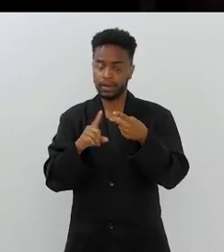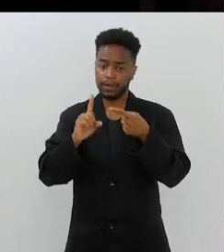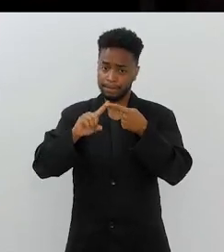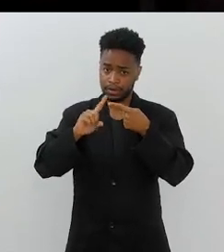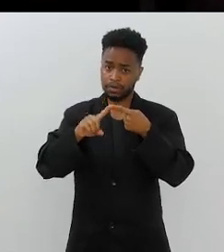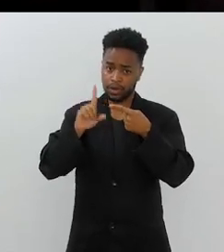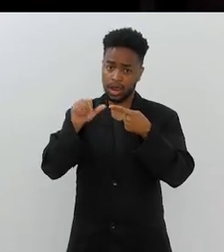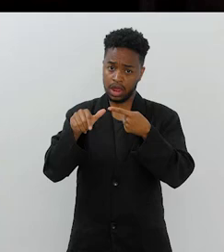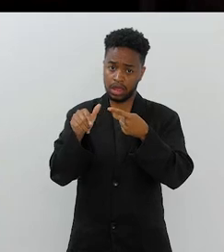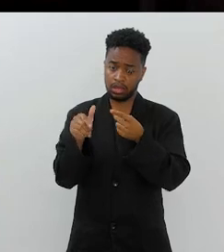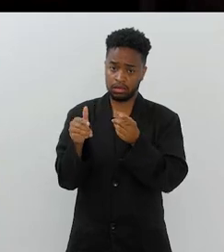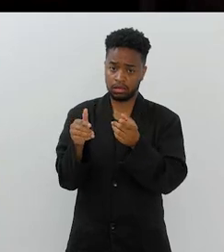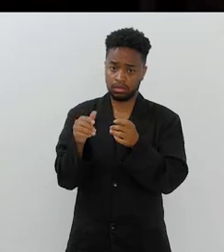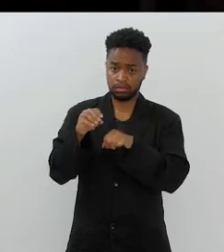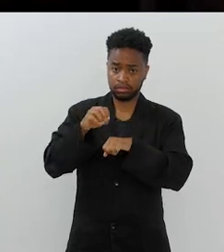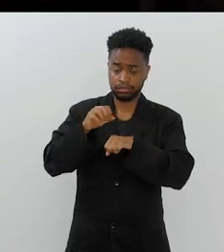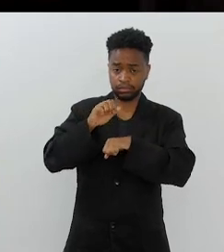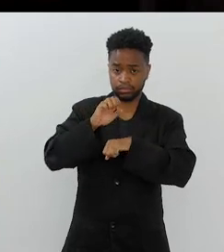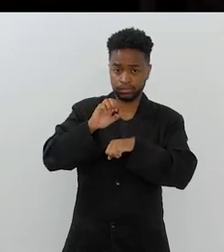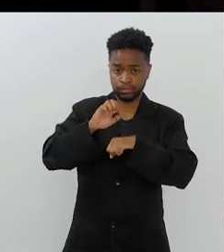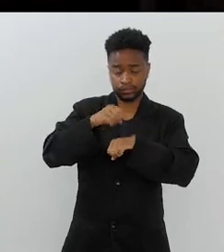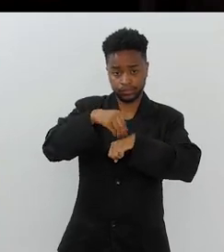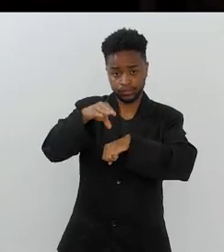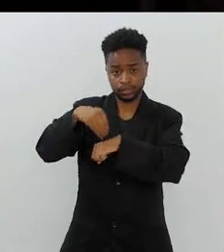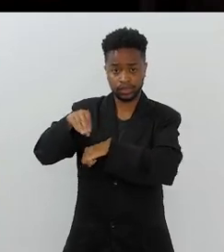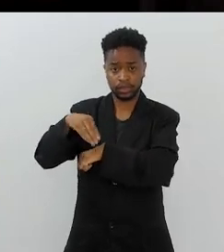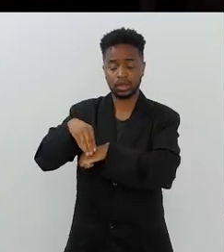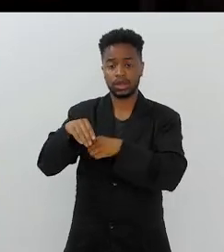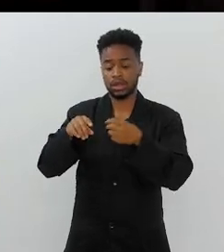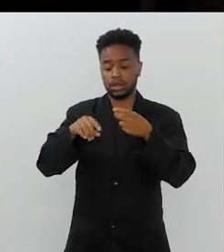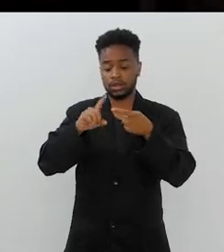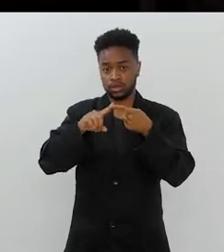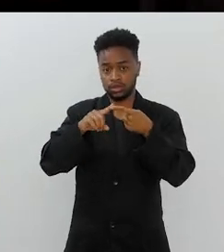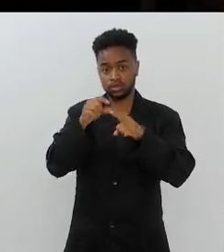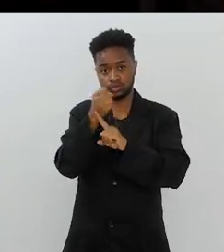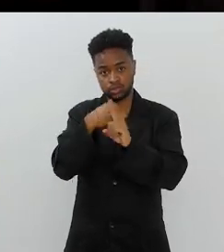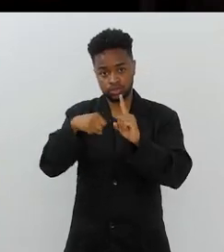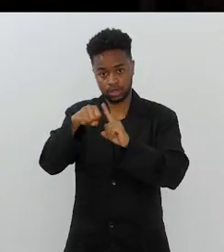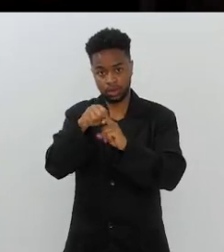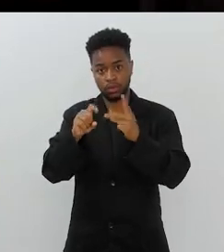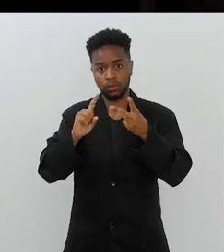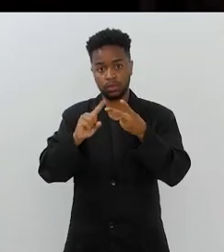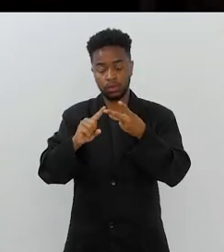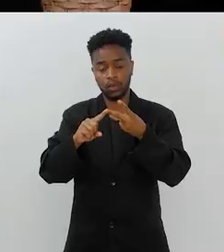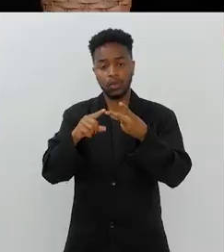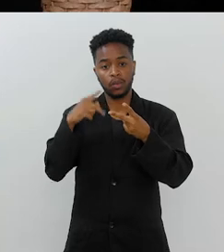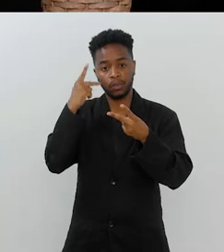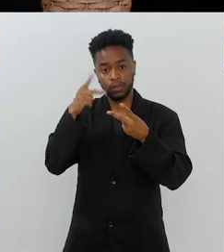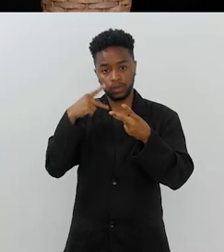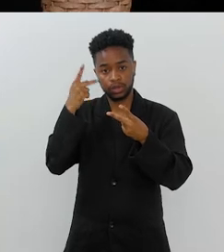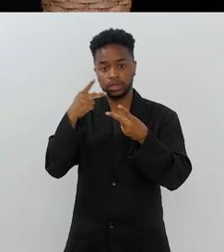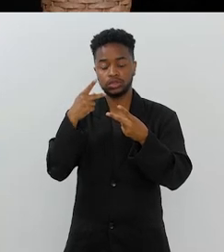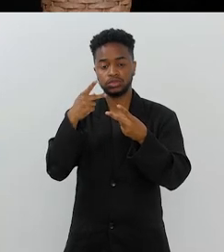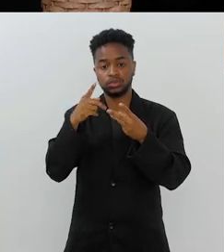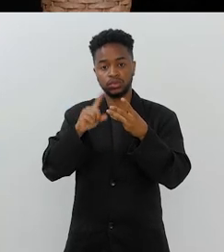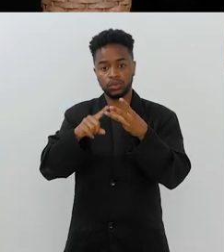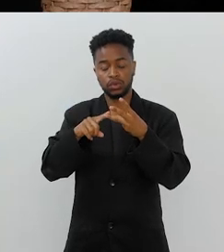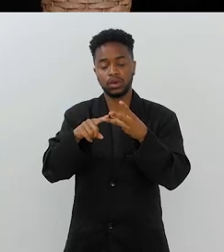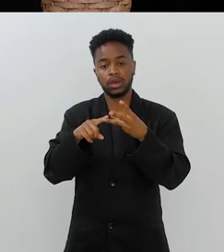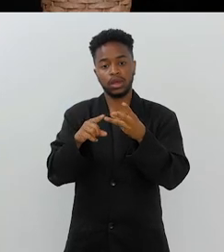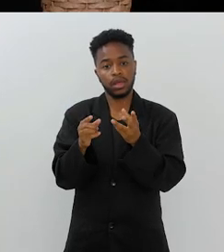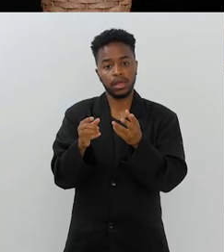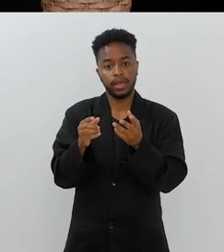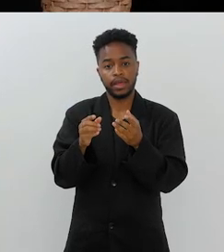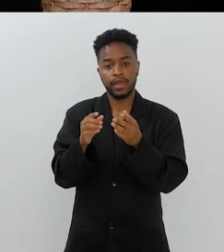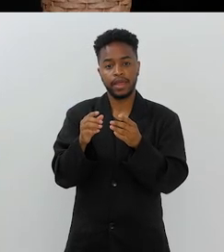é o tripé, primeiro o tripé evangélico, o tripé social e o tripé político. Porque a vida,